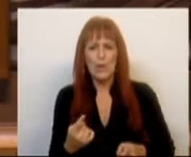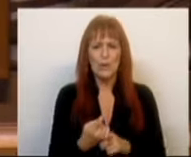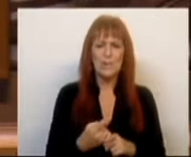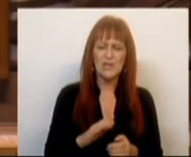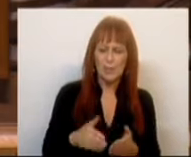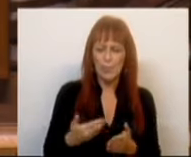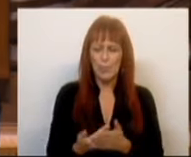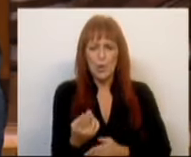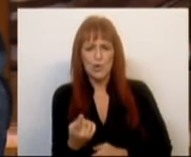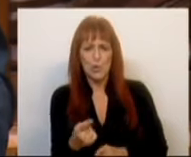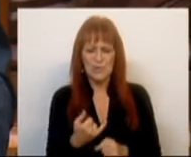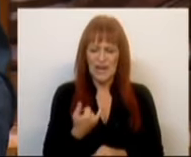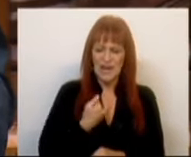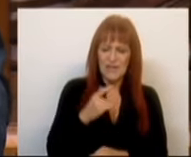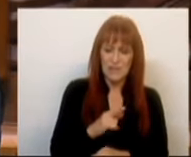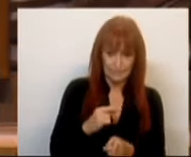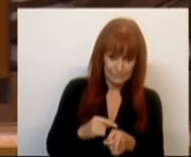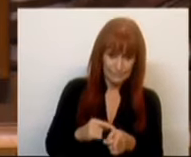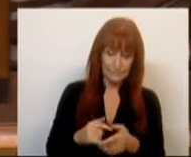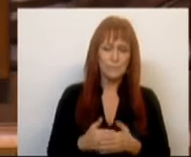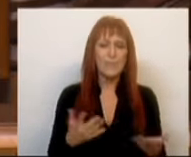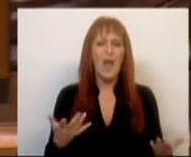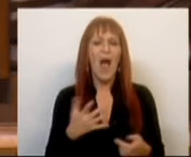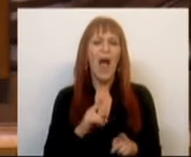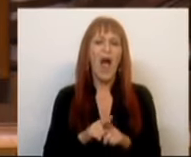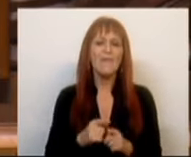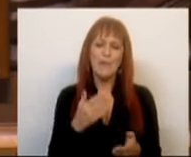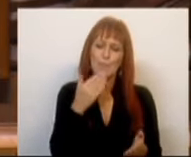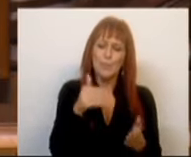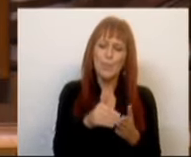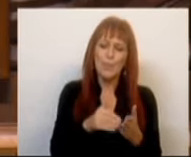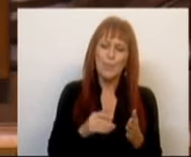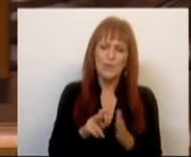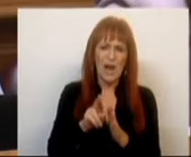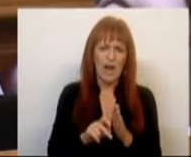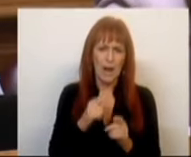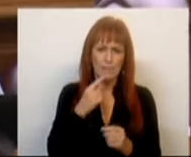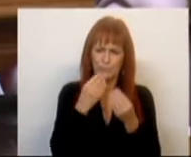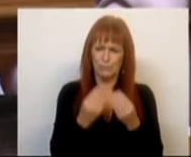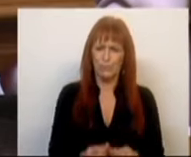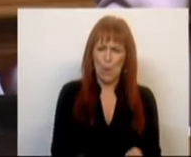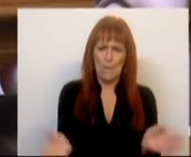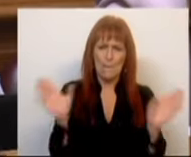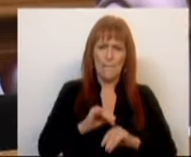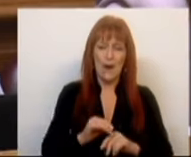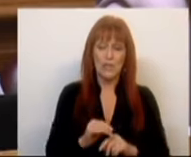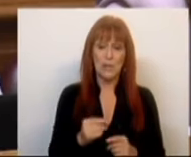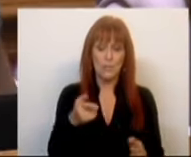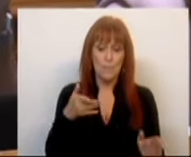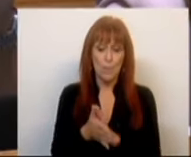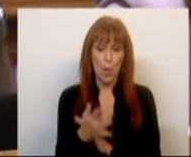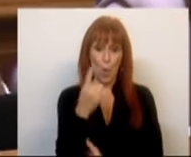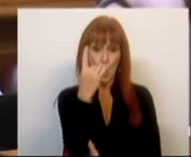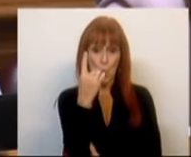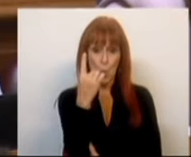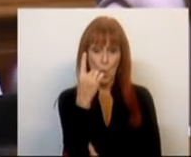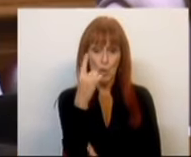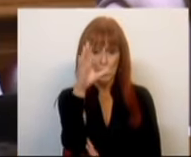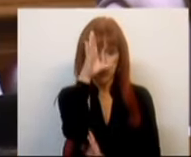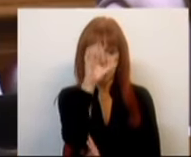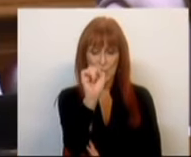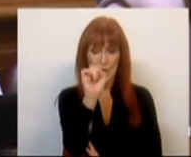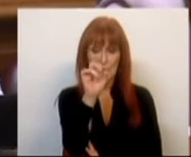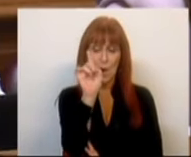proposta da Iniciativa Liberal que querem reintroduzir uma regra ainda mais injusta de que só pode entrar um funcionário no Estado